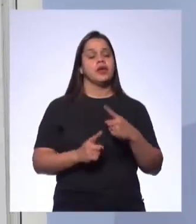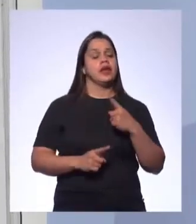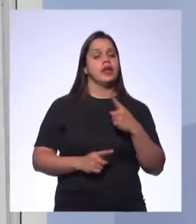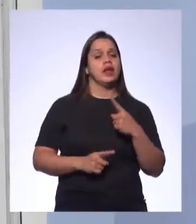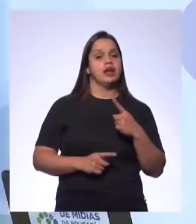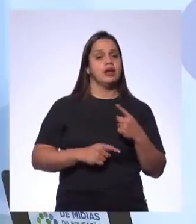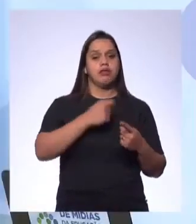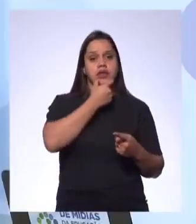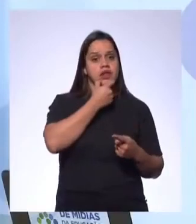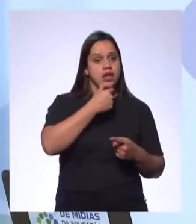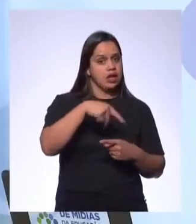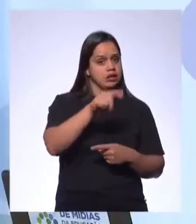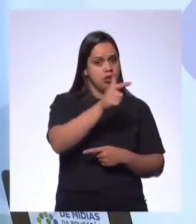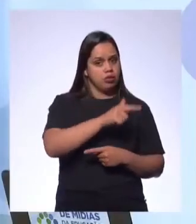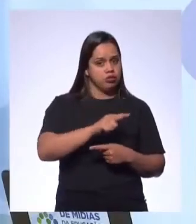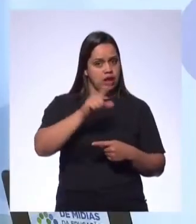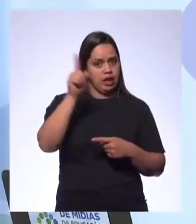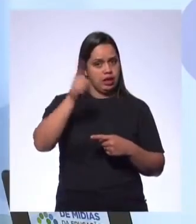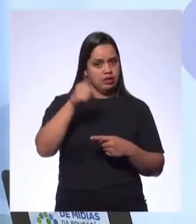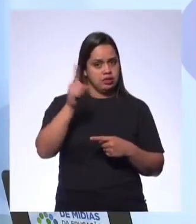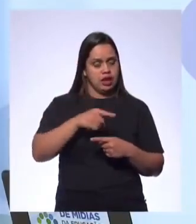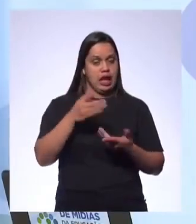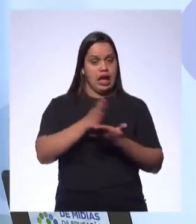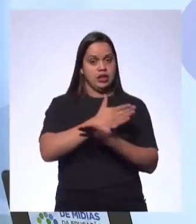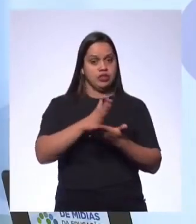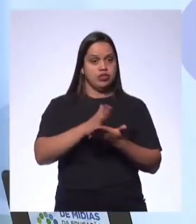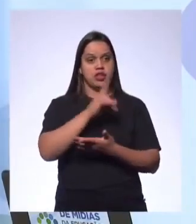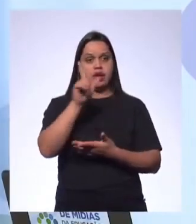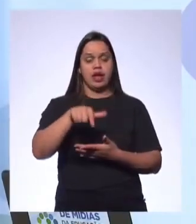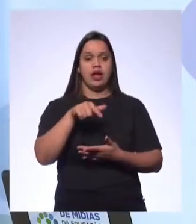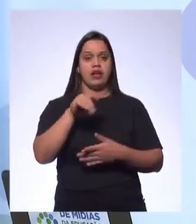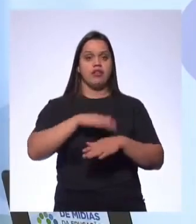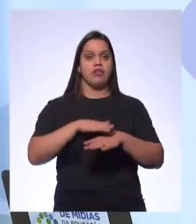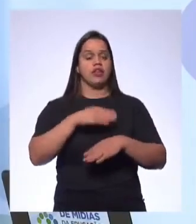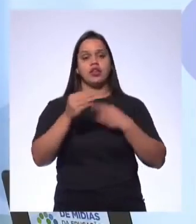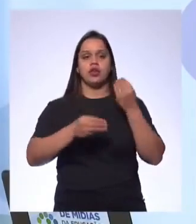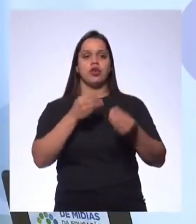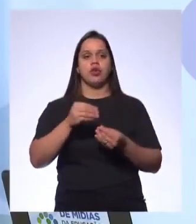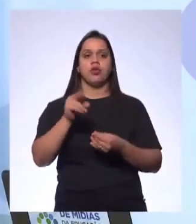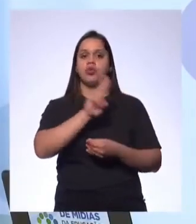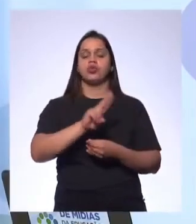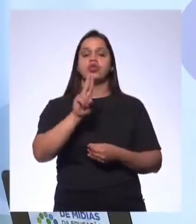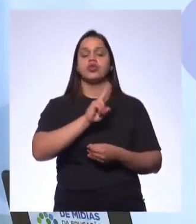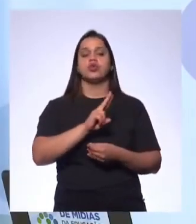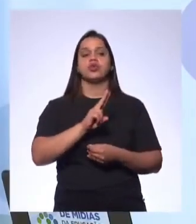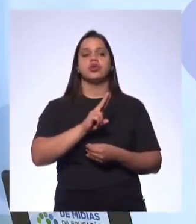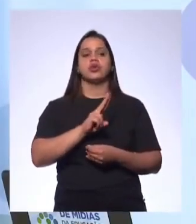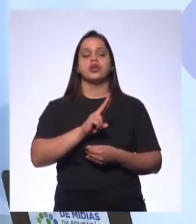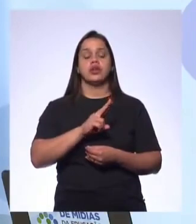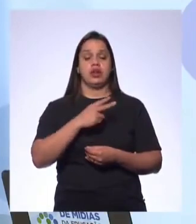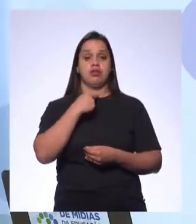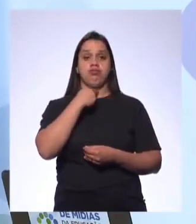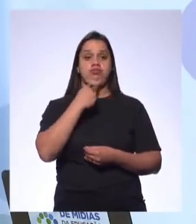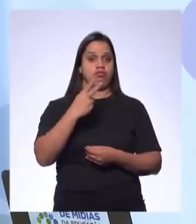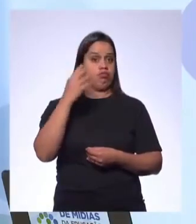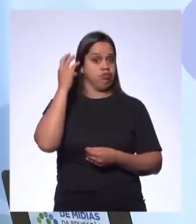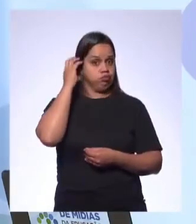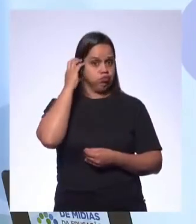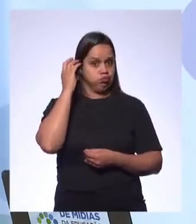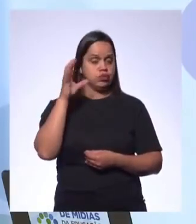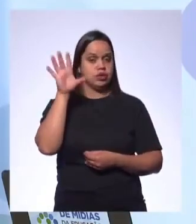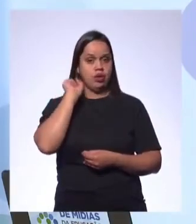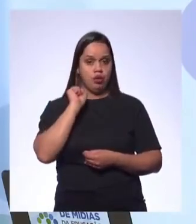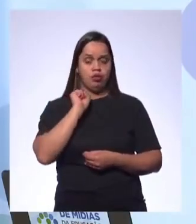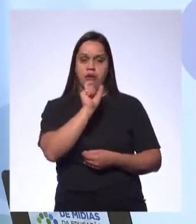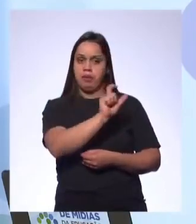acento, a divisão fonética, a divisão silábica é feita através pelos sons das palavras,